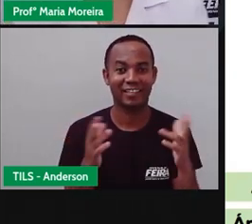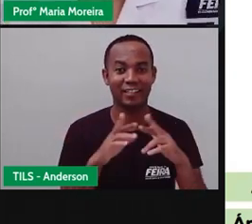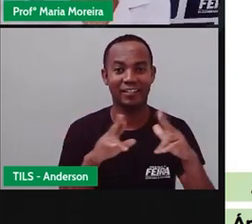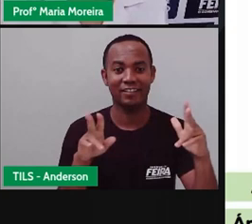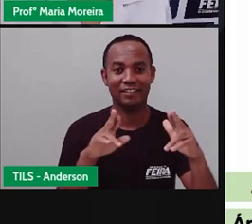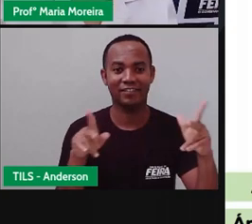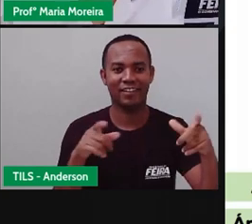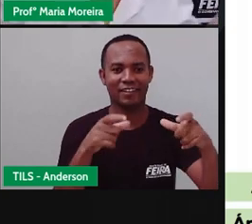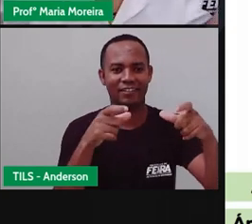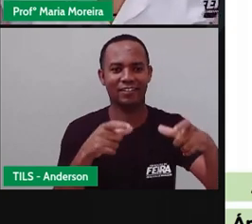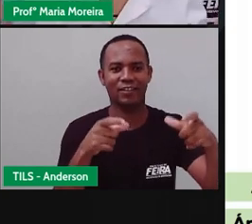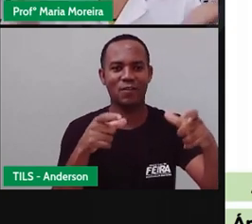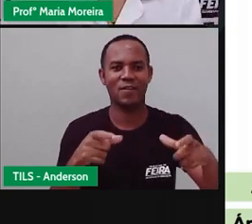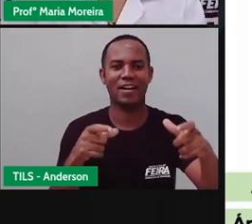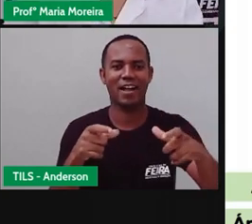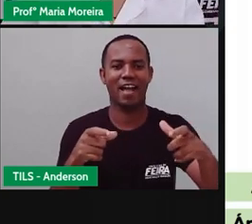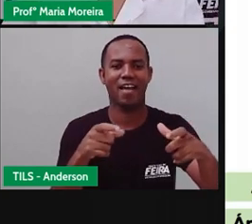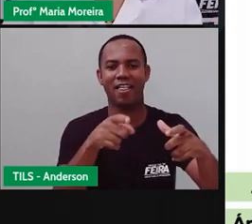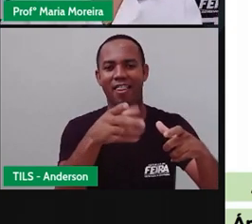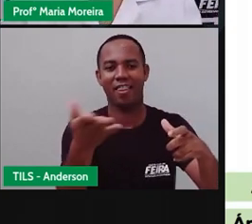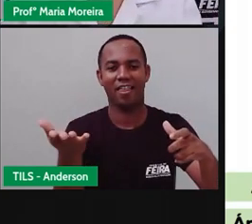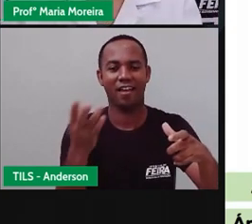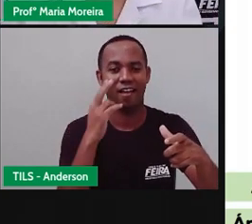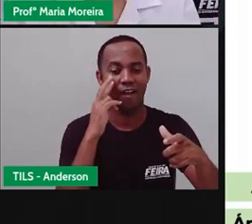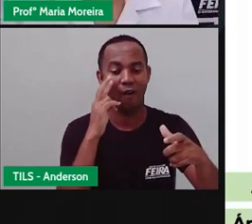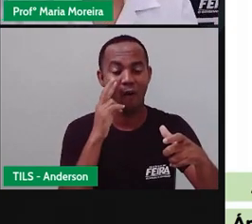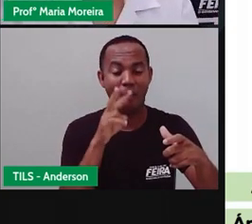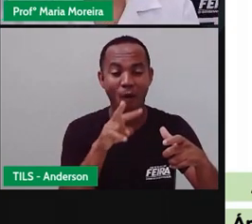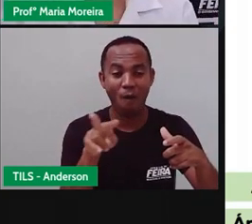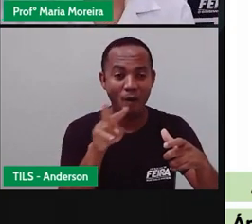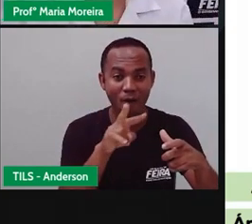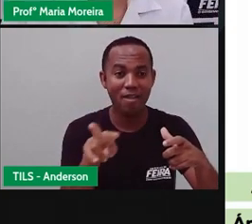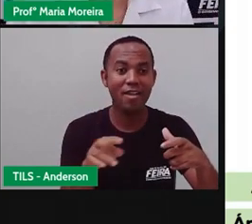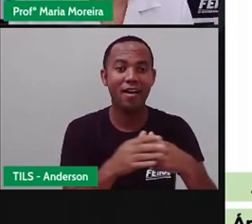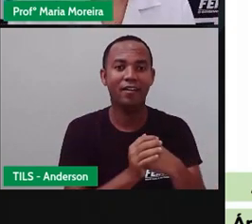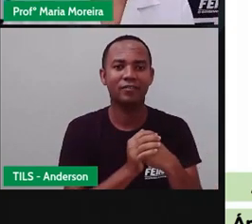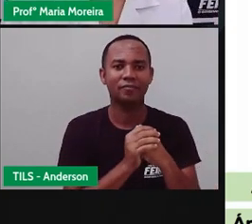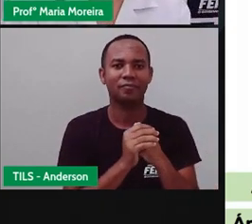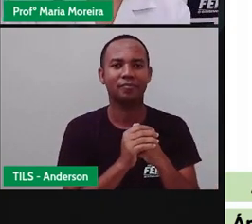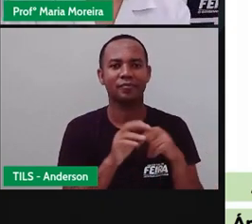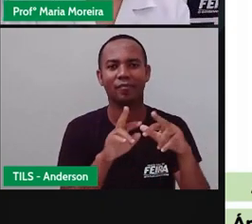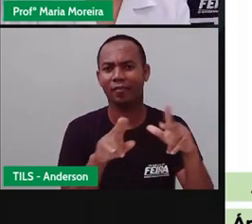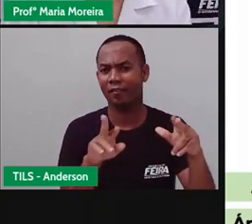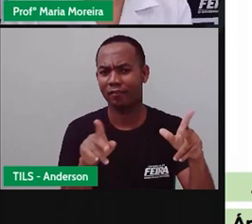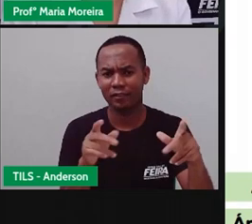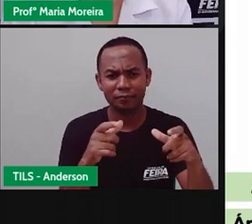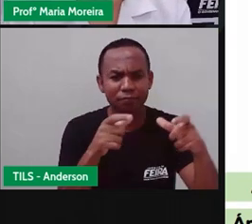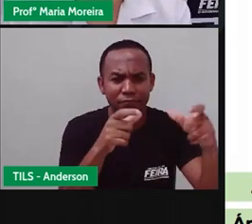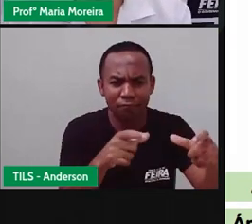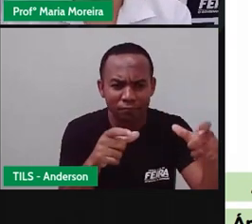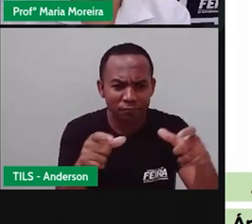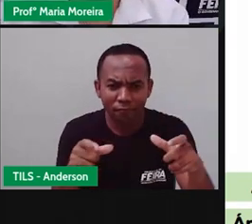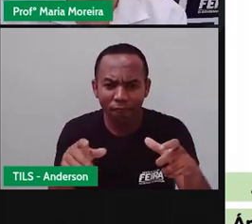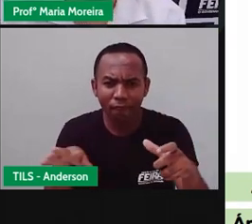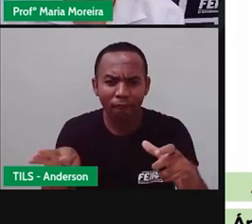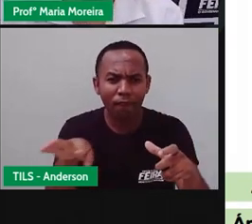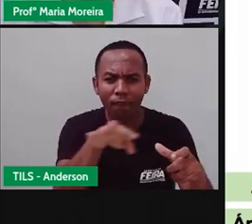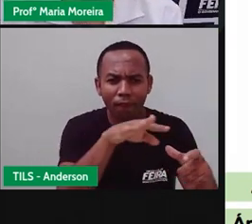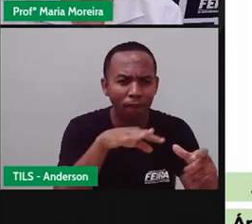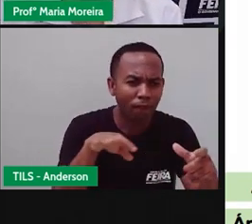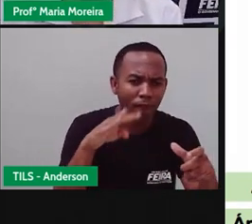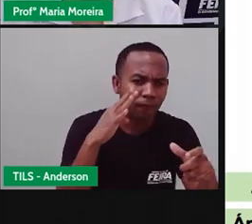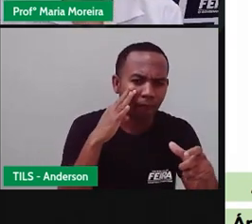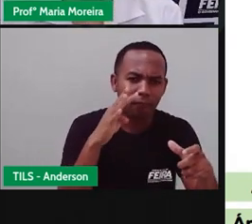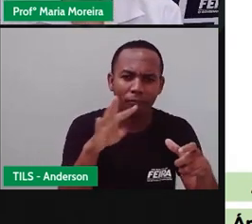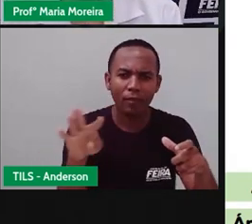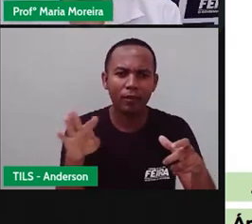Diferentes paisagens, essa a temática da gente essa semana, Anderson. Nossa aula de número 87, hoje,